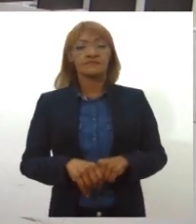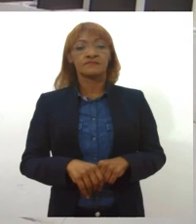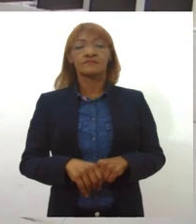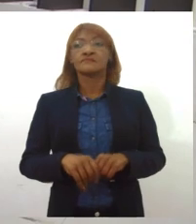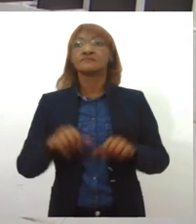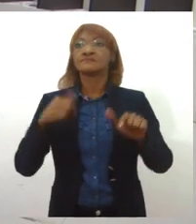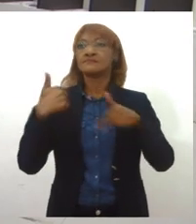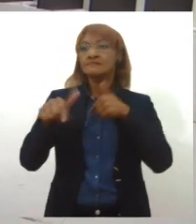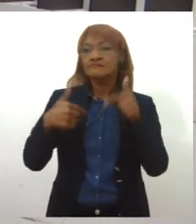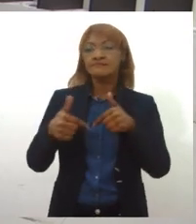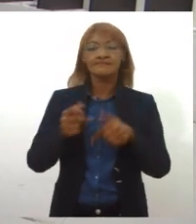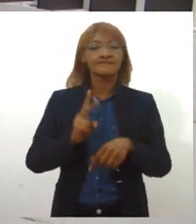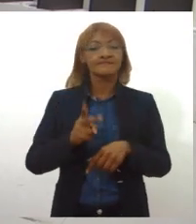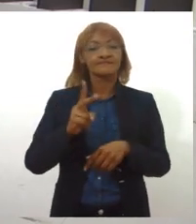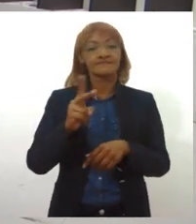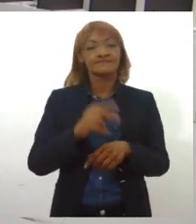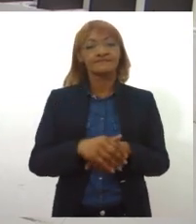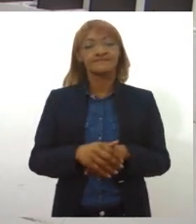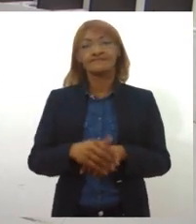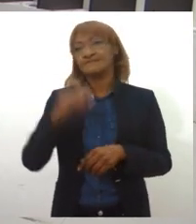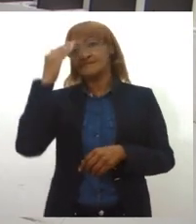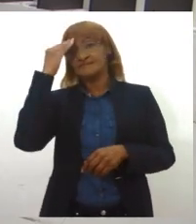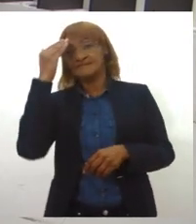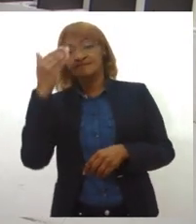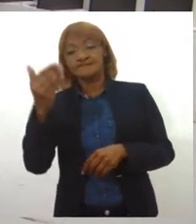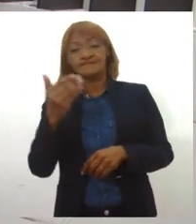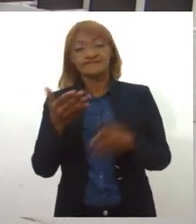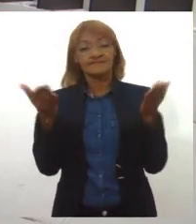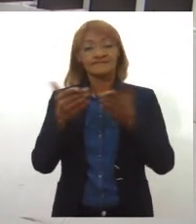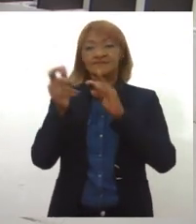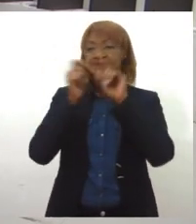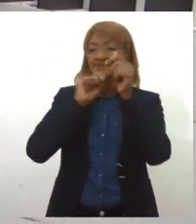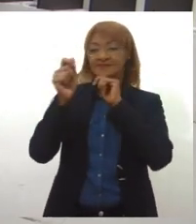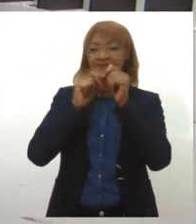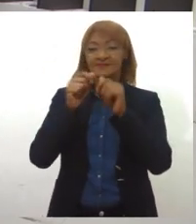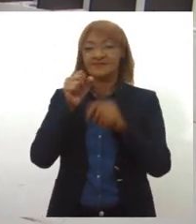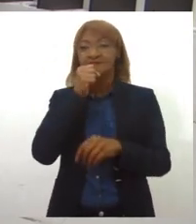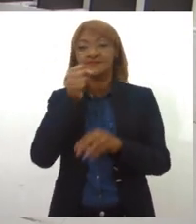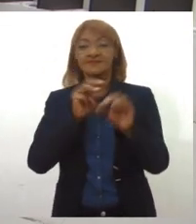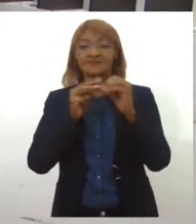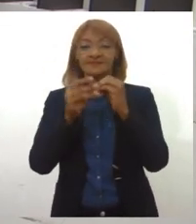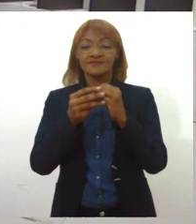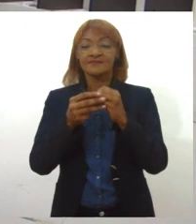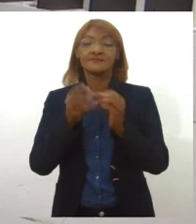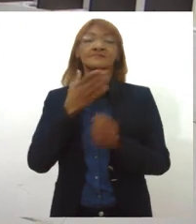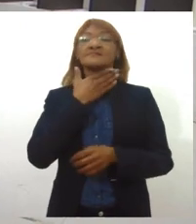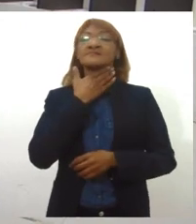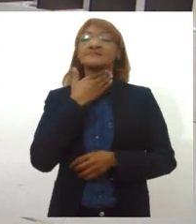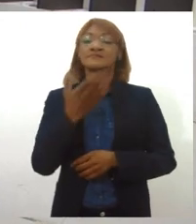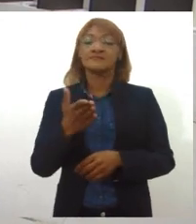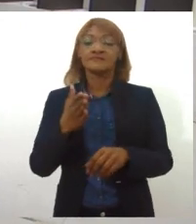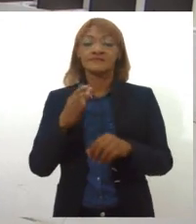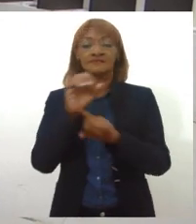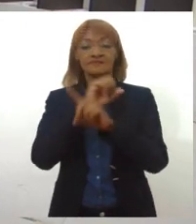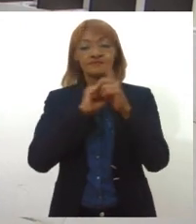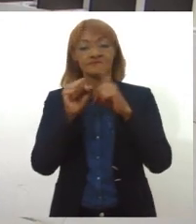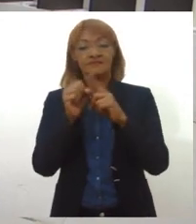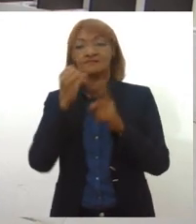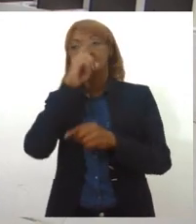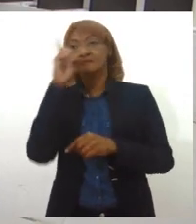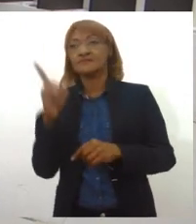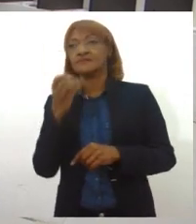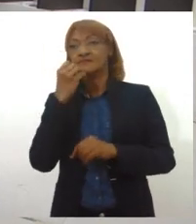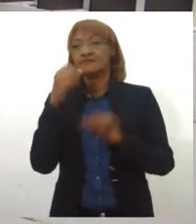trabalho sendo realizado. Mariana, muito obrigada pela sua participação em nosso jornal, por esse bate-papo e esse esclarecimento para a sociedade. Tenham um bom dia, um bom